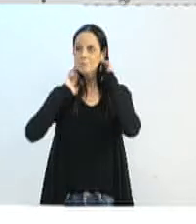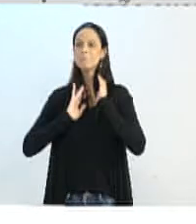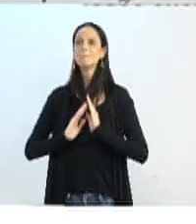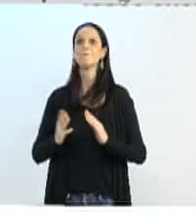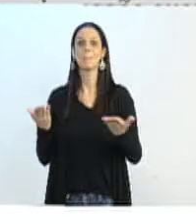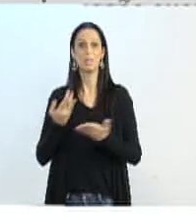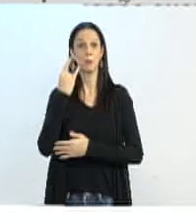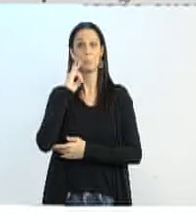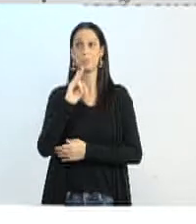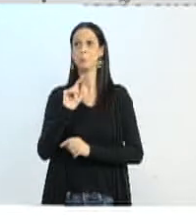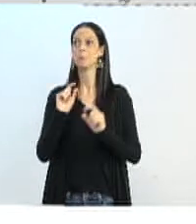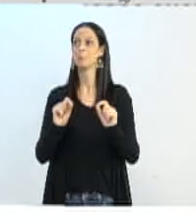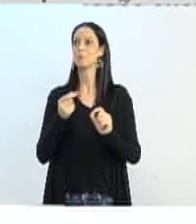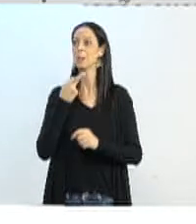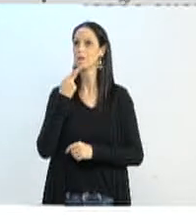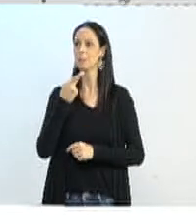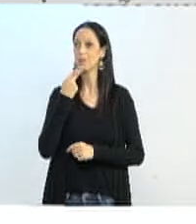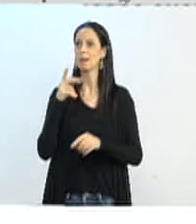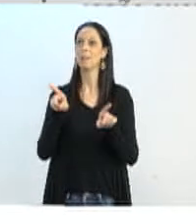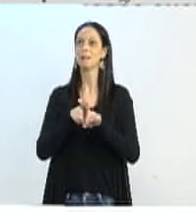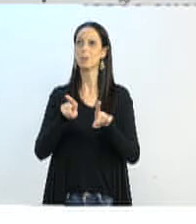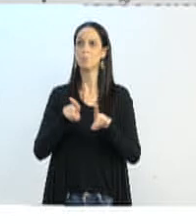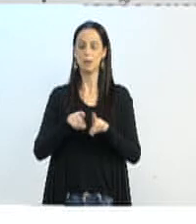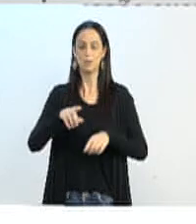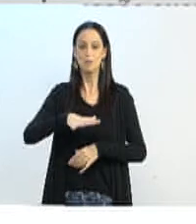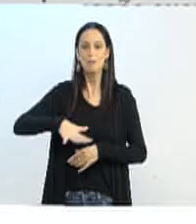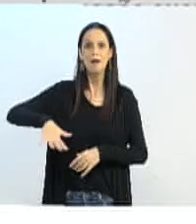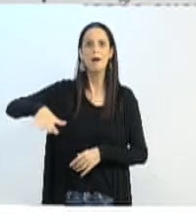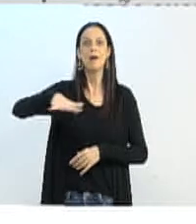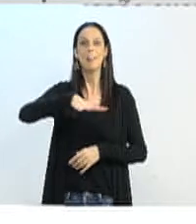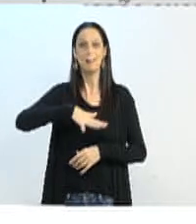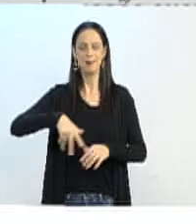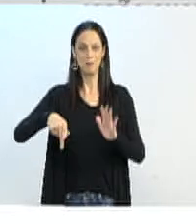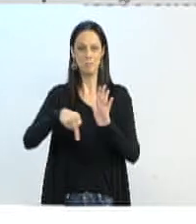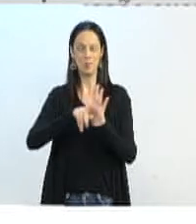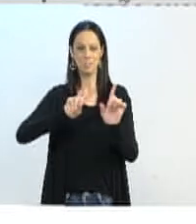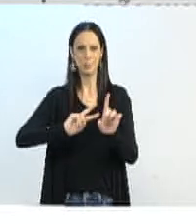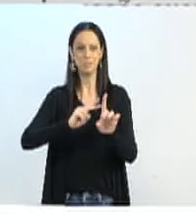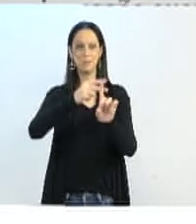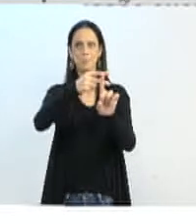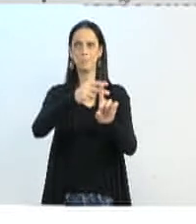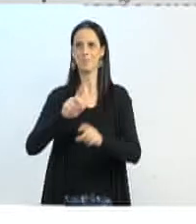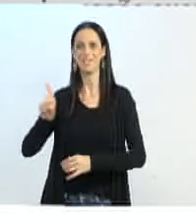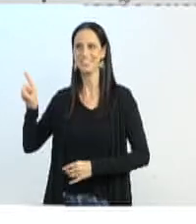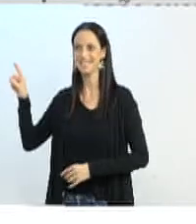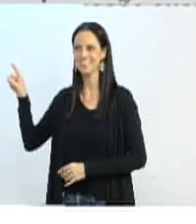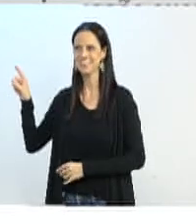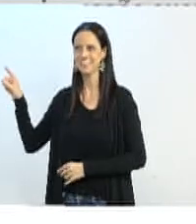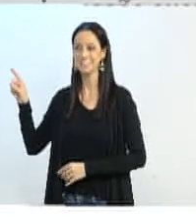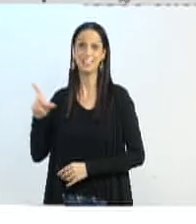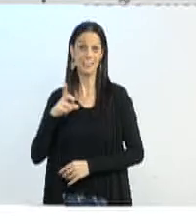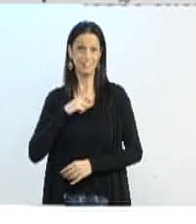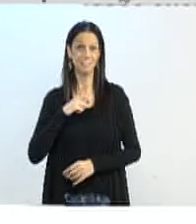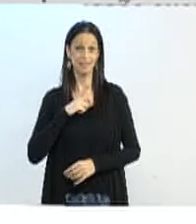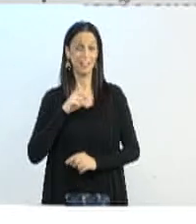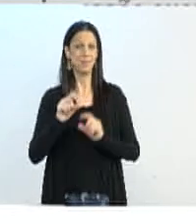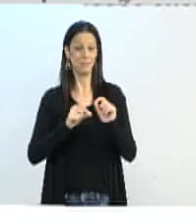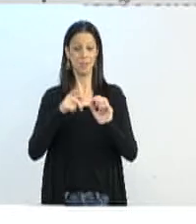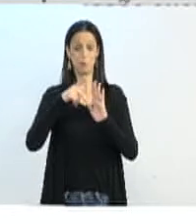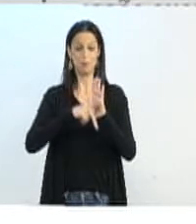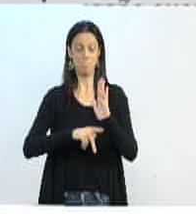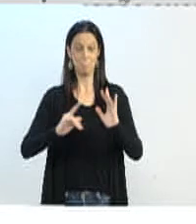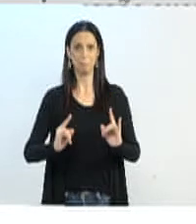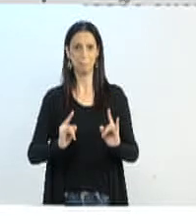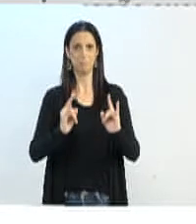um pouco do nosso distrito de inovação. Porque esse projeto, ele tem um centro de inovação, que é um prédio, que é um ponto